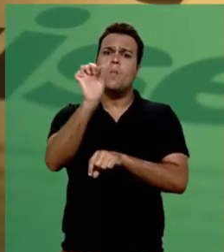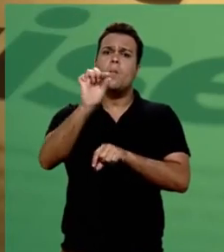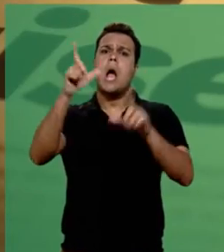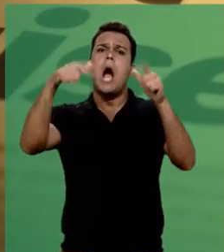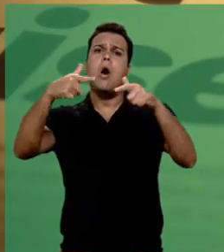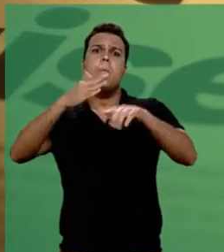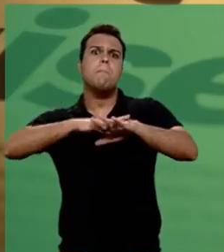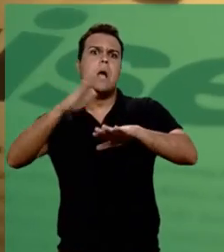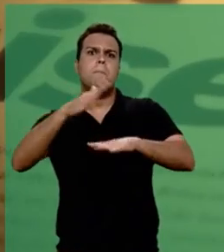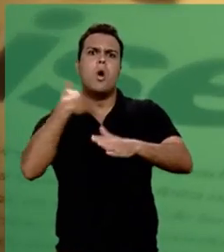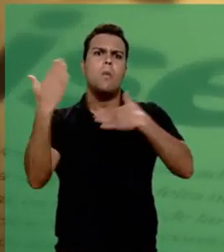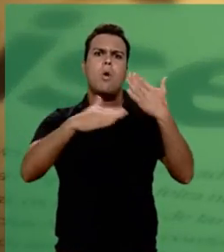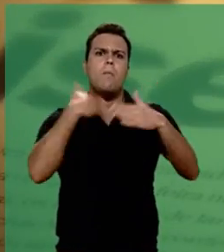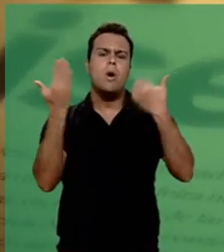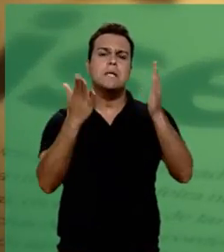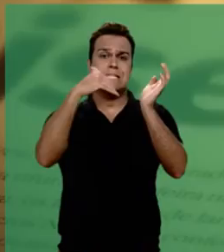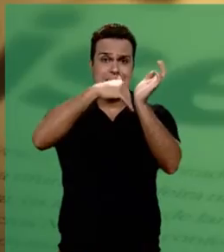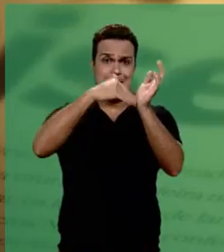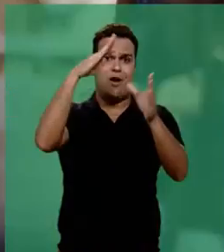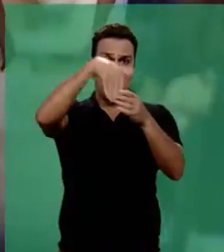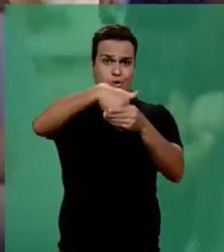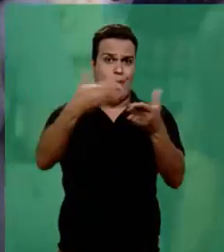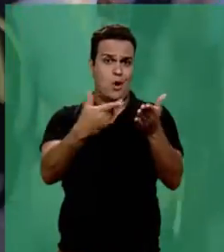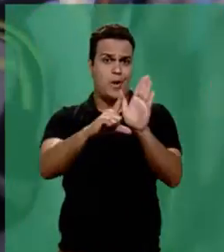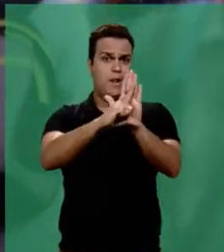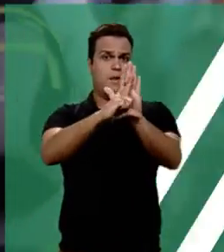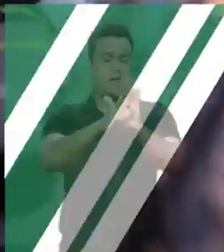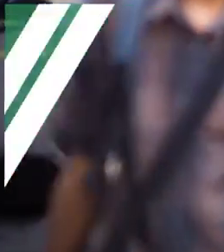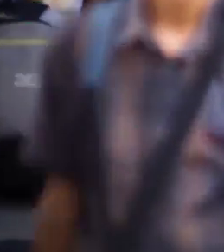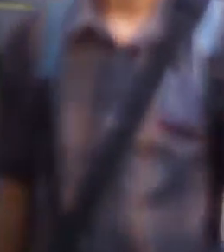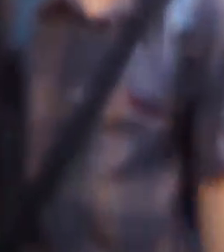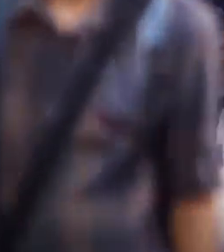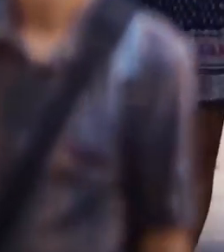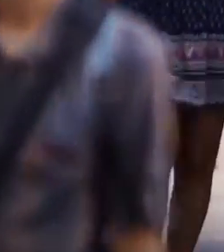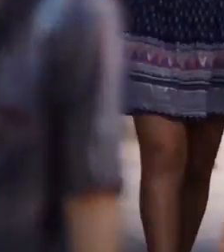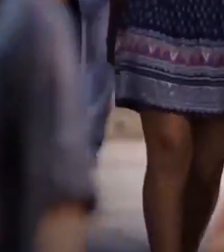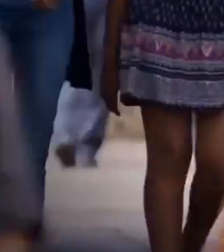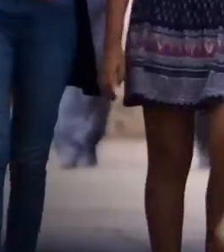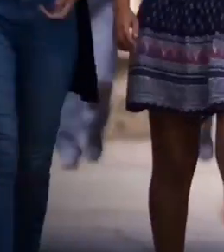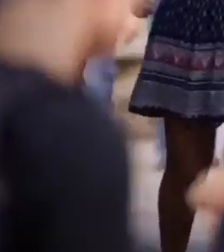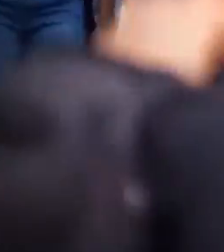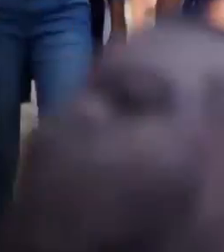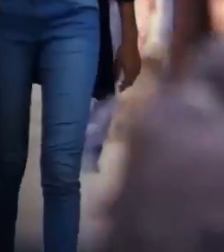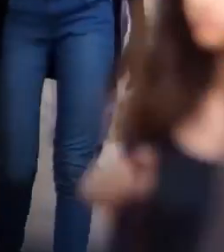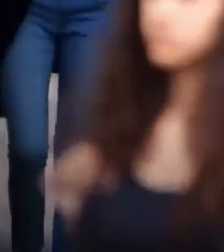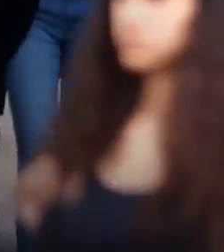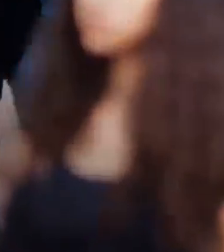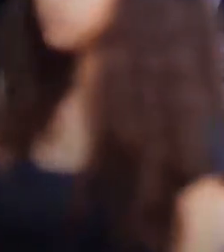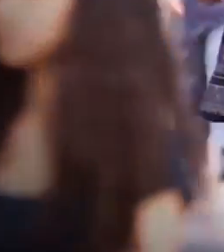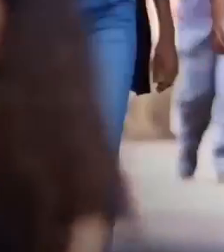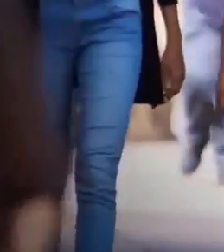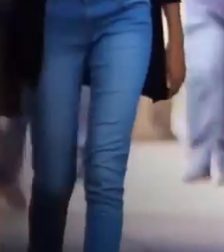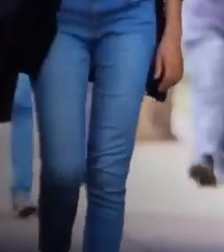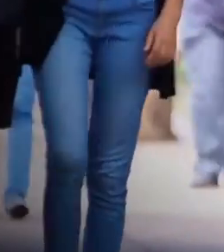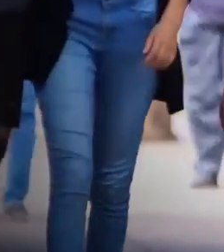A nova lei deve ajudar também a mapear a ocorrência desse tipo de crime. O Senado votou. Agora é lei.